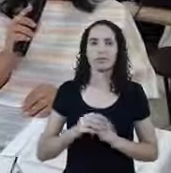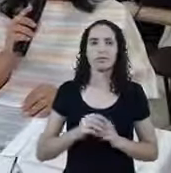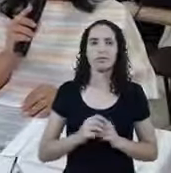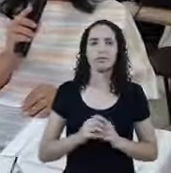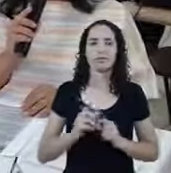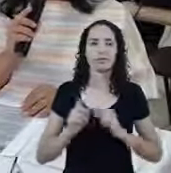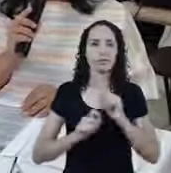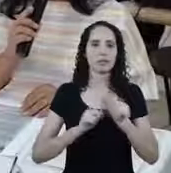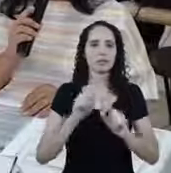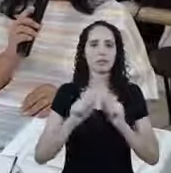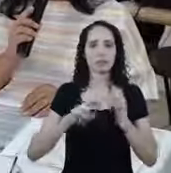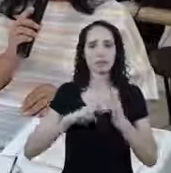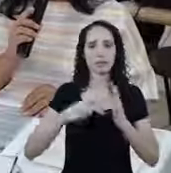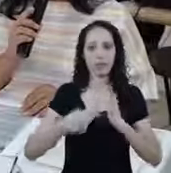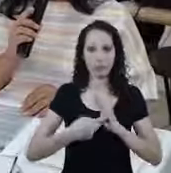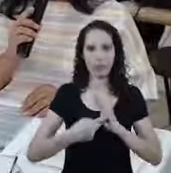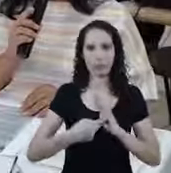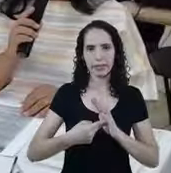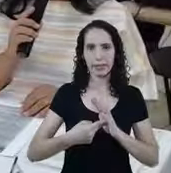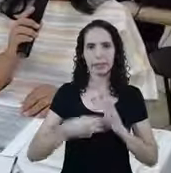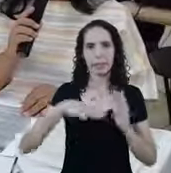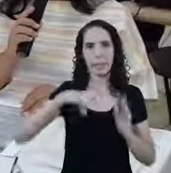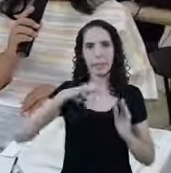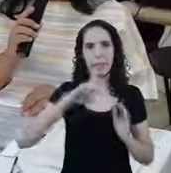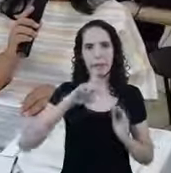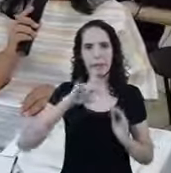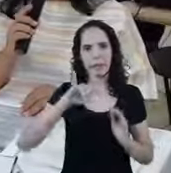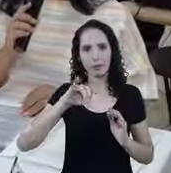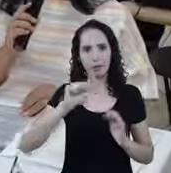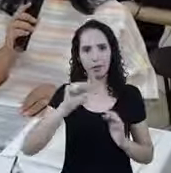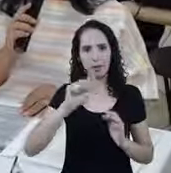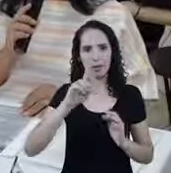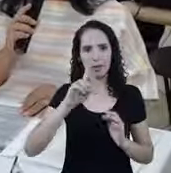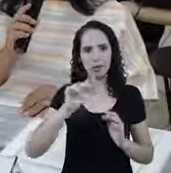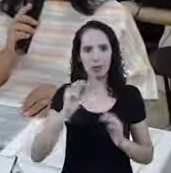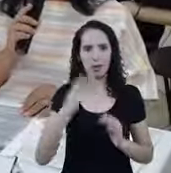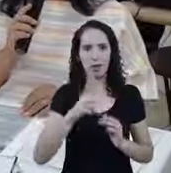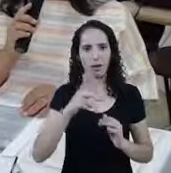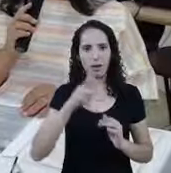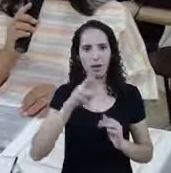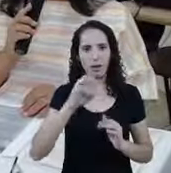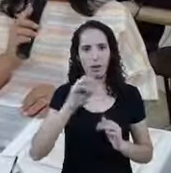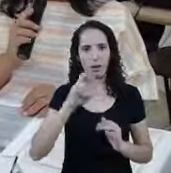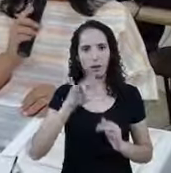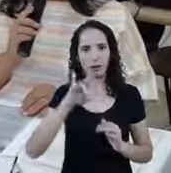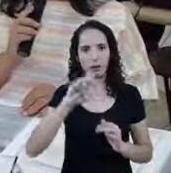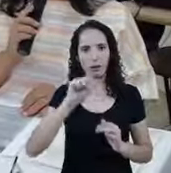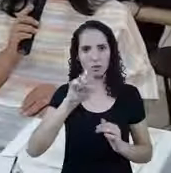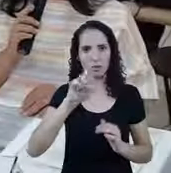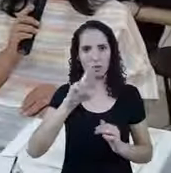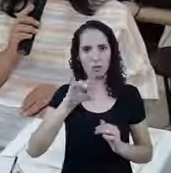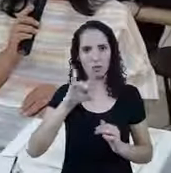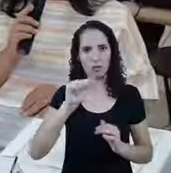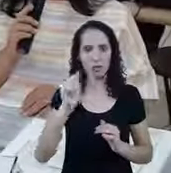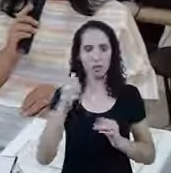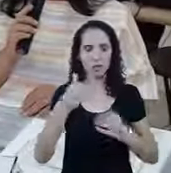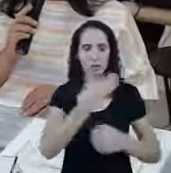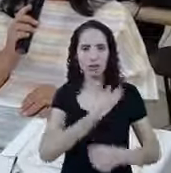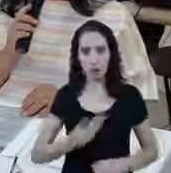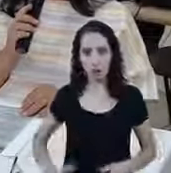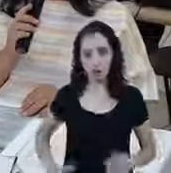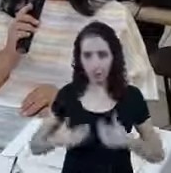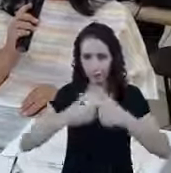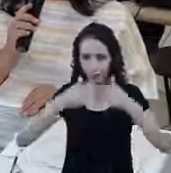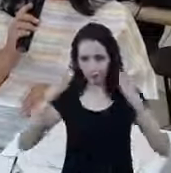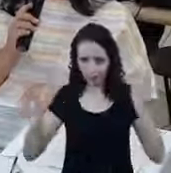936 É a medida provisória Do governo Que foi já Publicada E ela dá